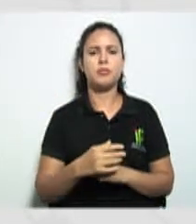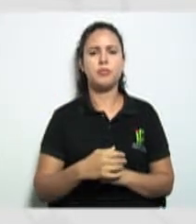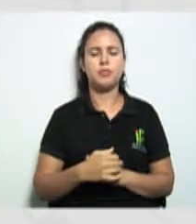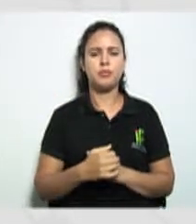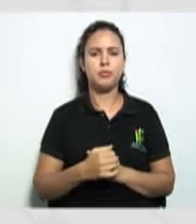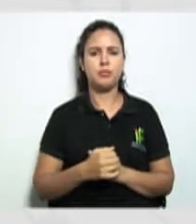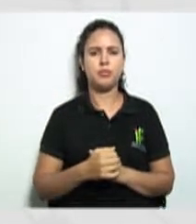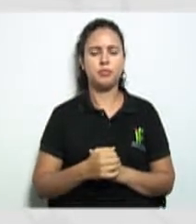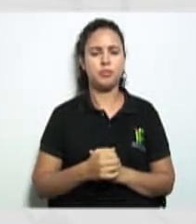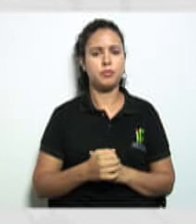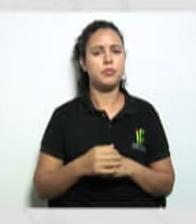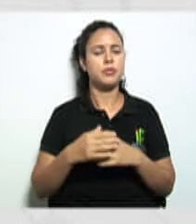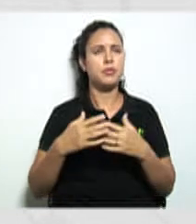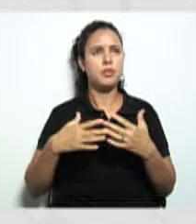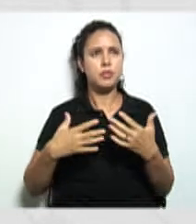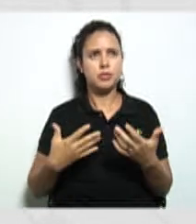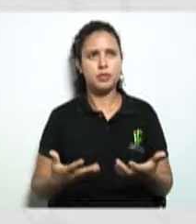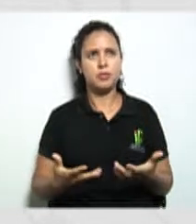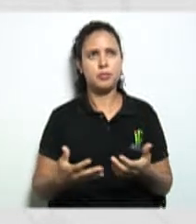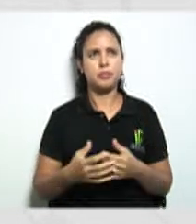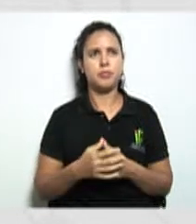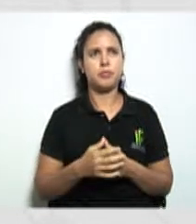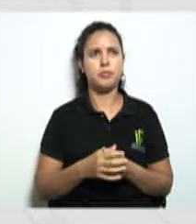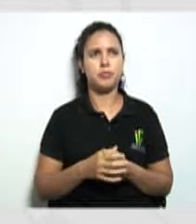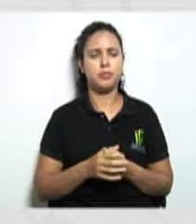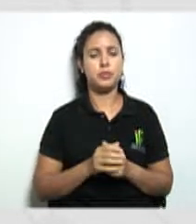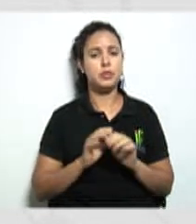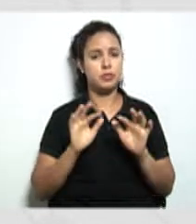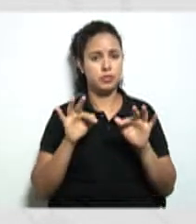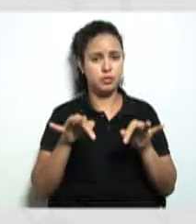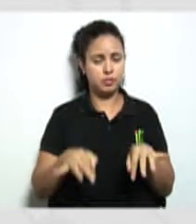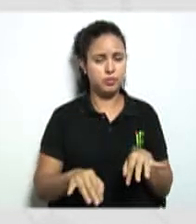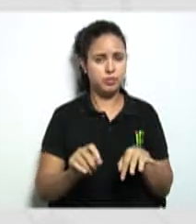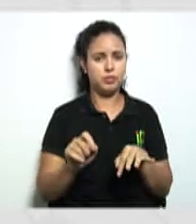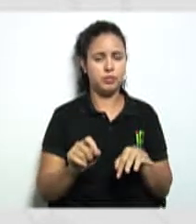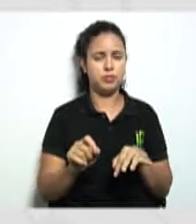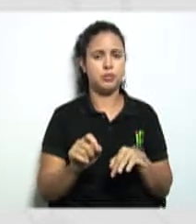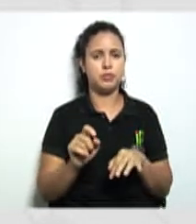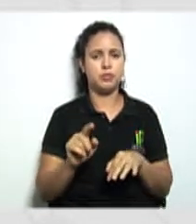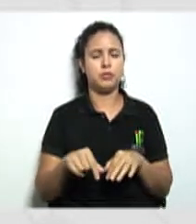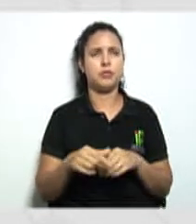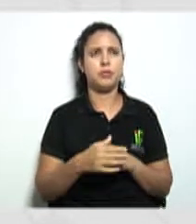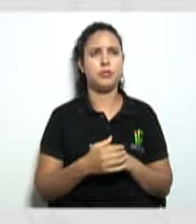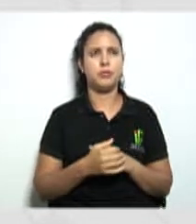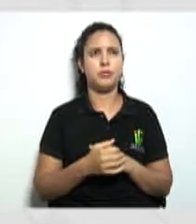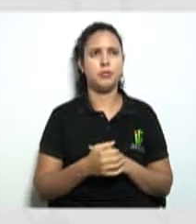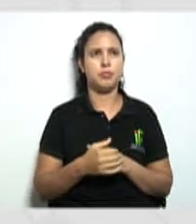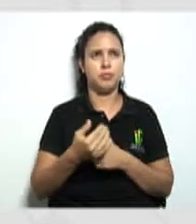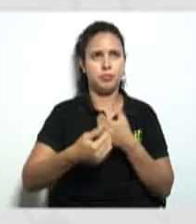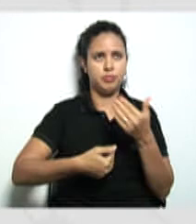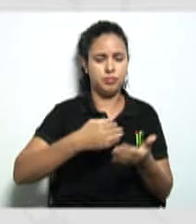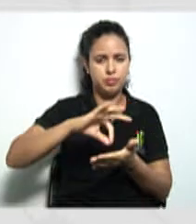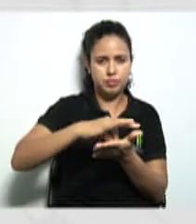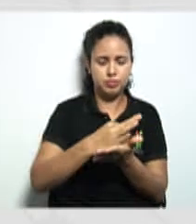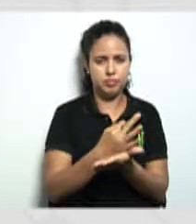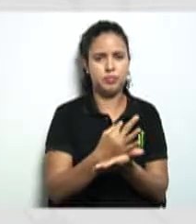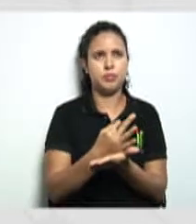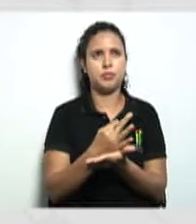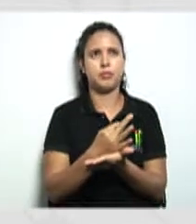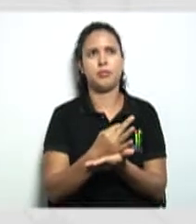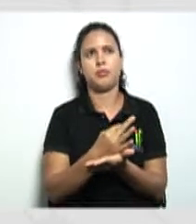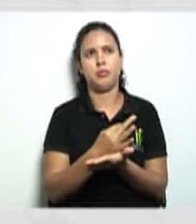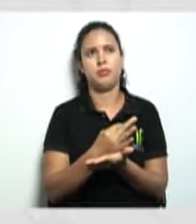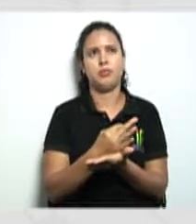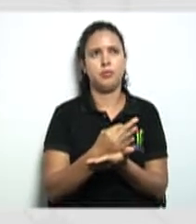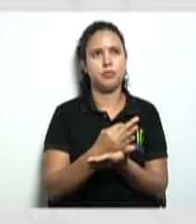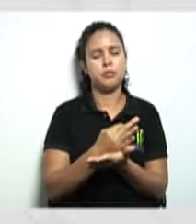né então aqui ó exigências finais aqui ó processo de inscrição do cadastro do contribuinte departamento